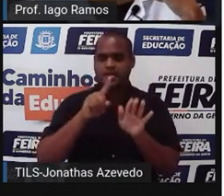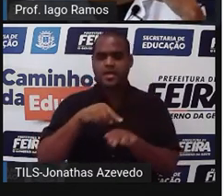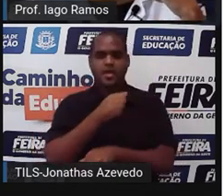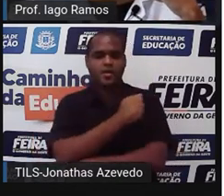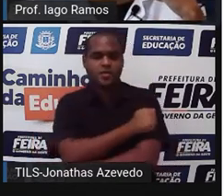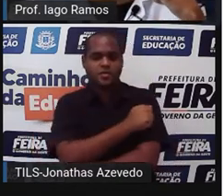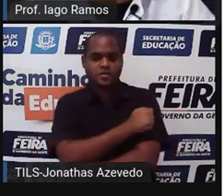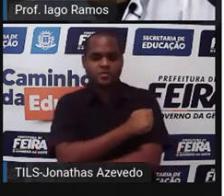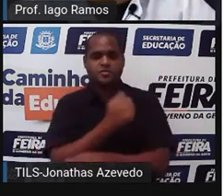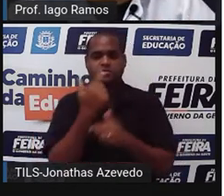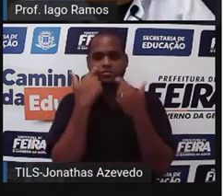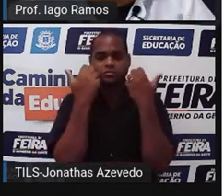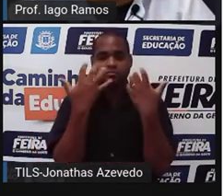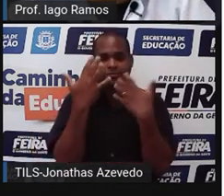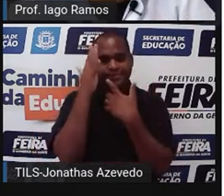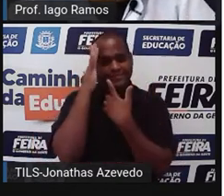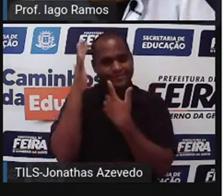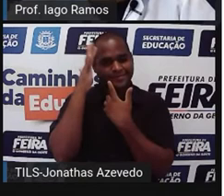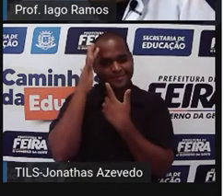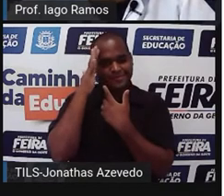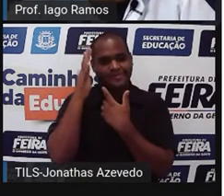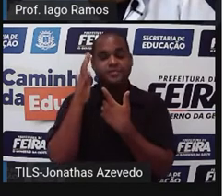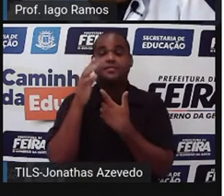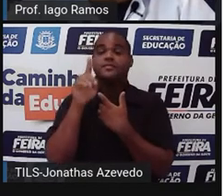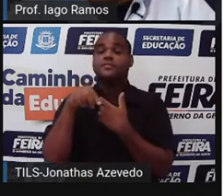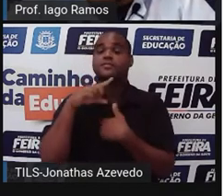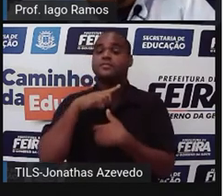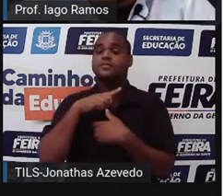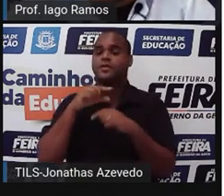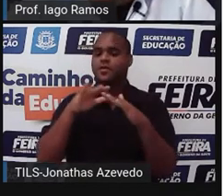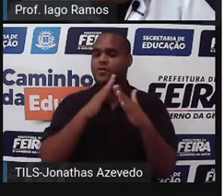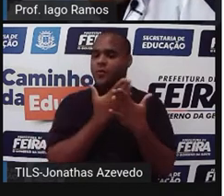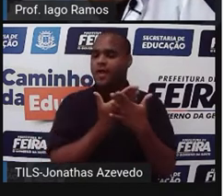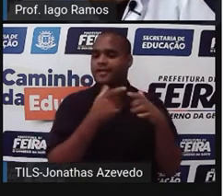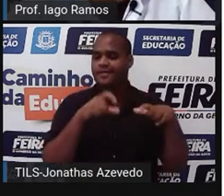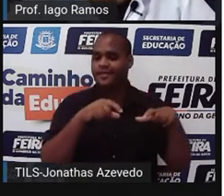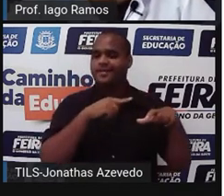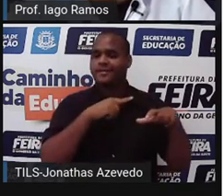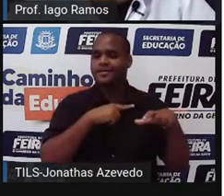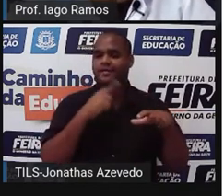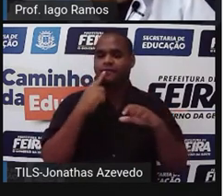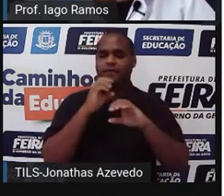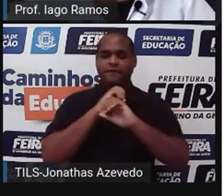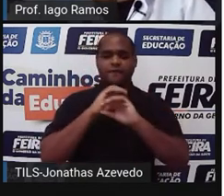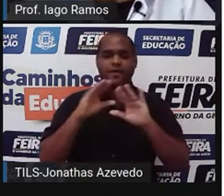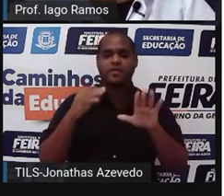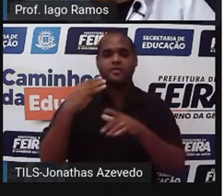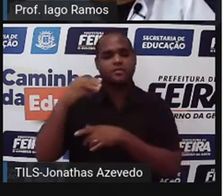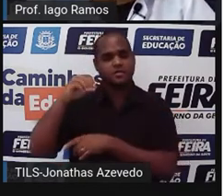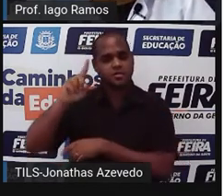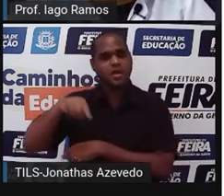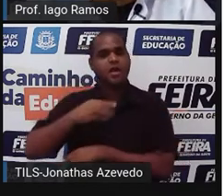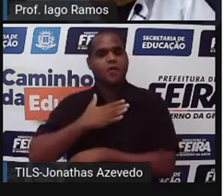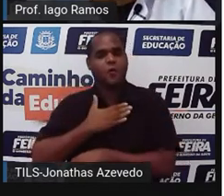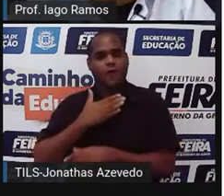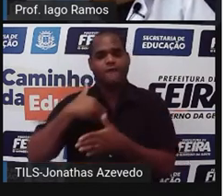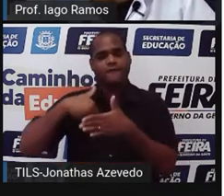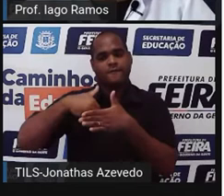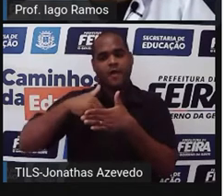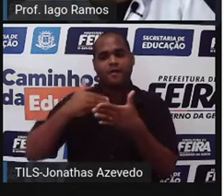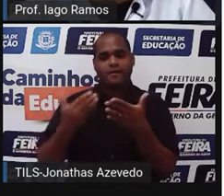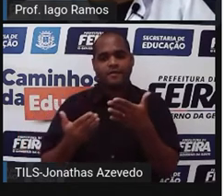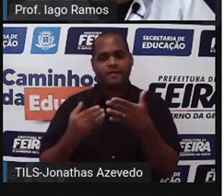só, a gente já tinha pensado nisso, de uma determinada escola, revelou que 30 alunos gostam de futebol,